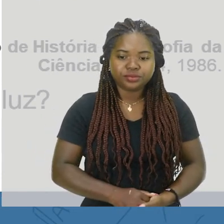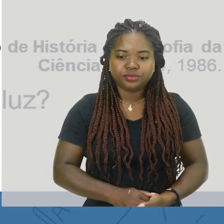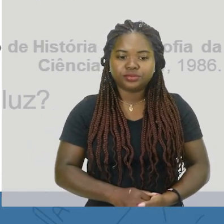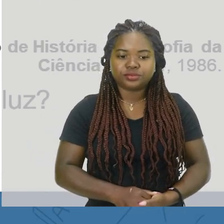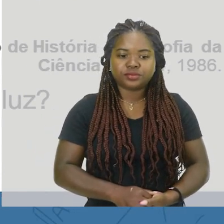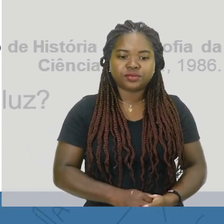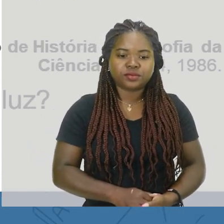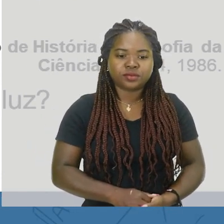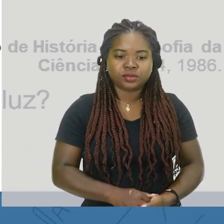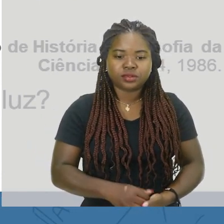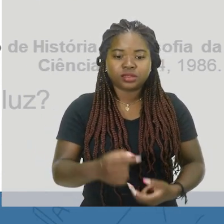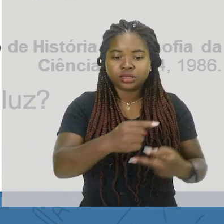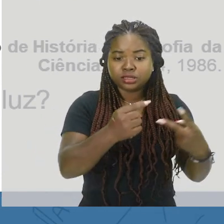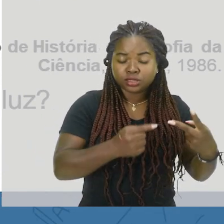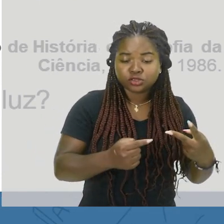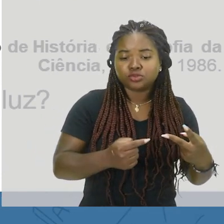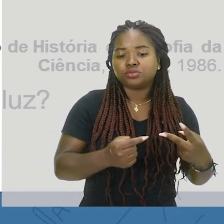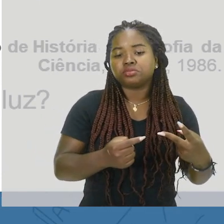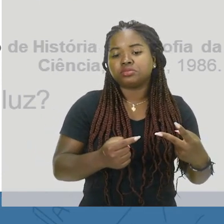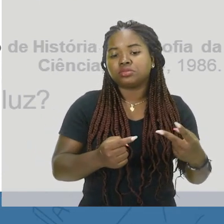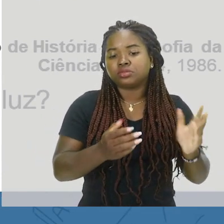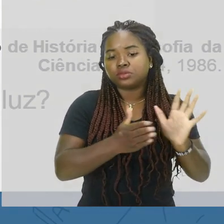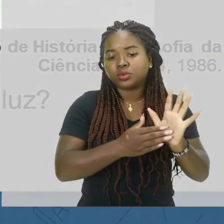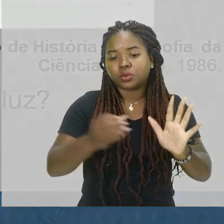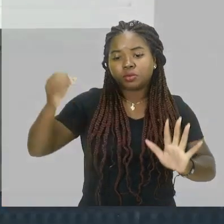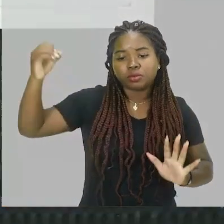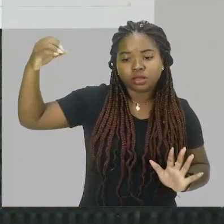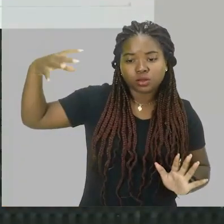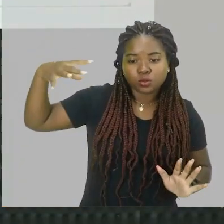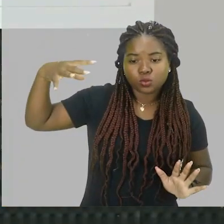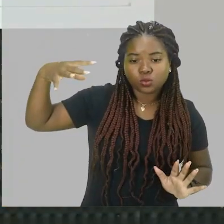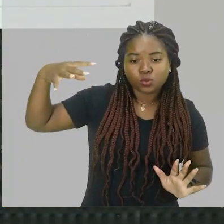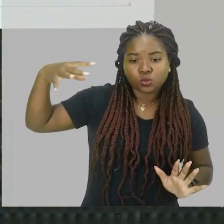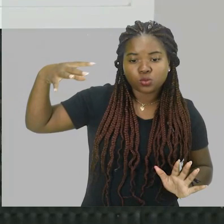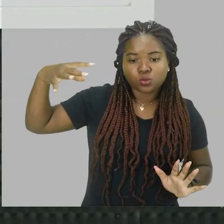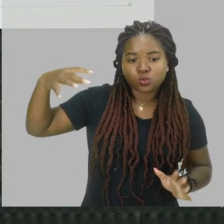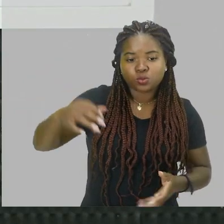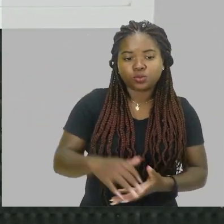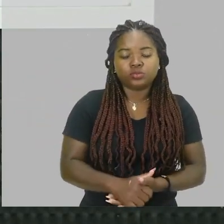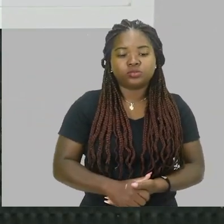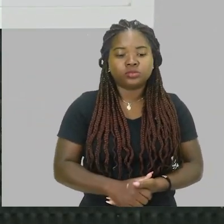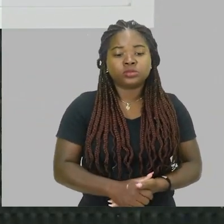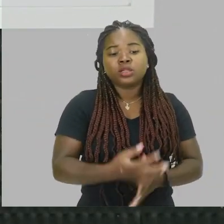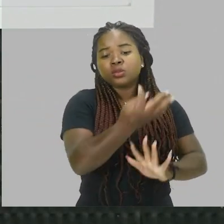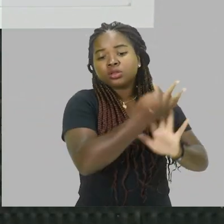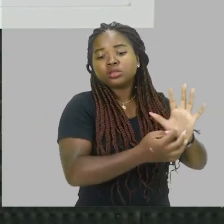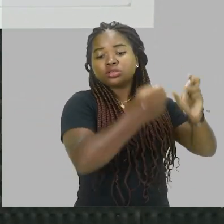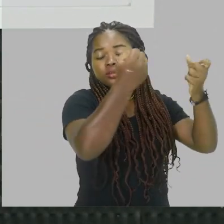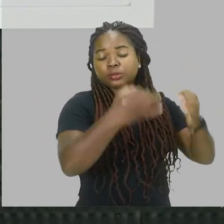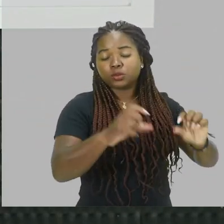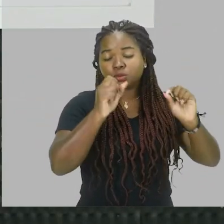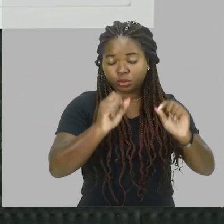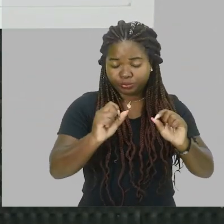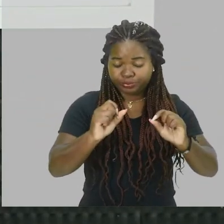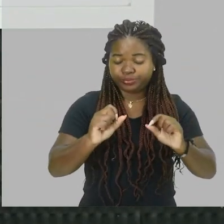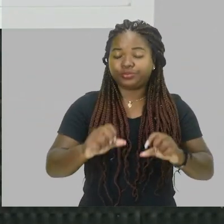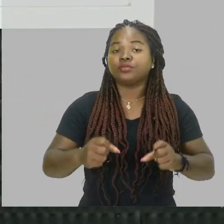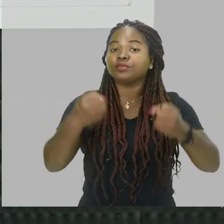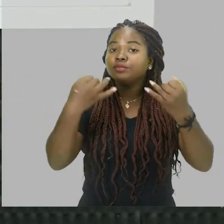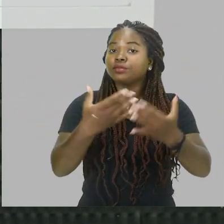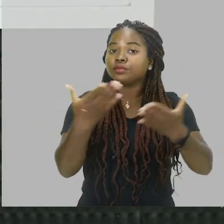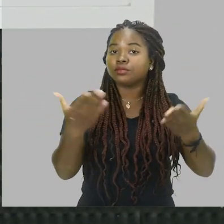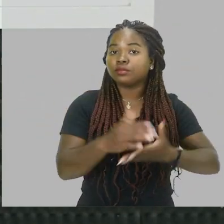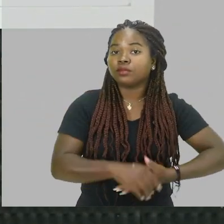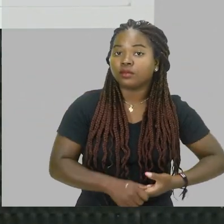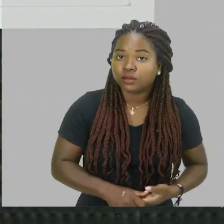a essas duas propriedades da luz, principalmente a última. Ok? Então está dizendo o seguinte aí, no texto. Então nós temos